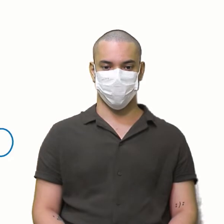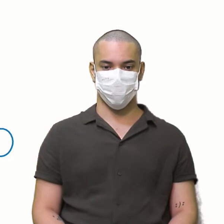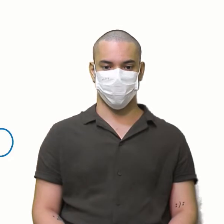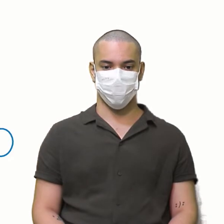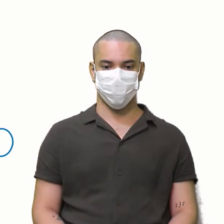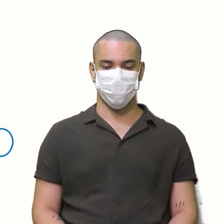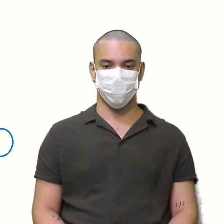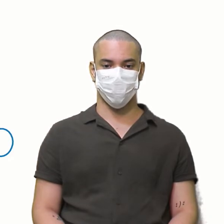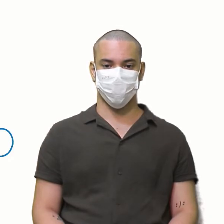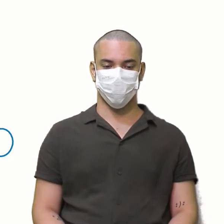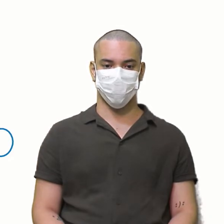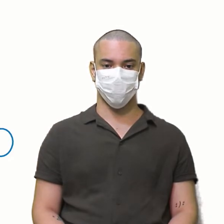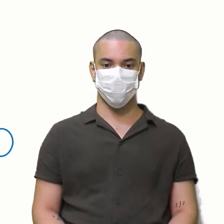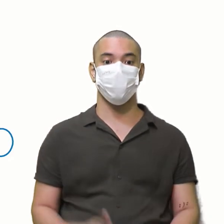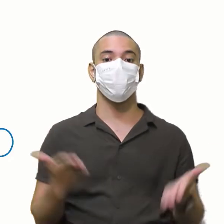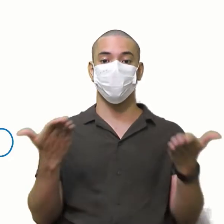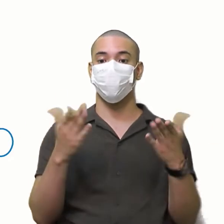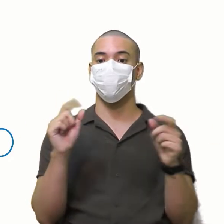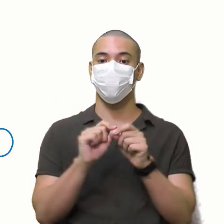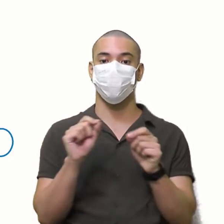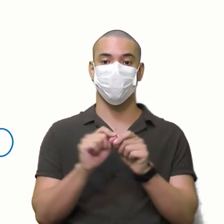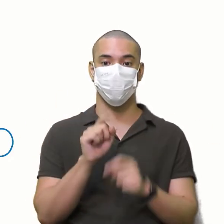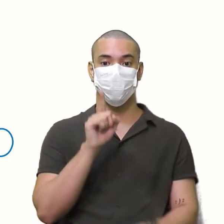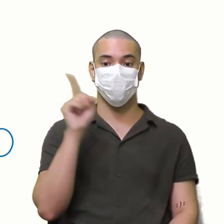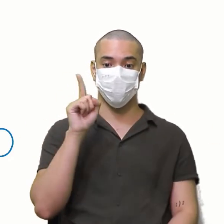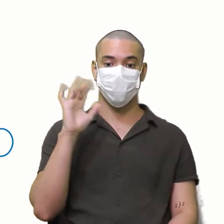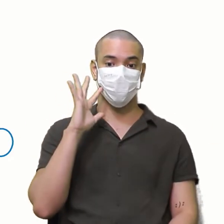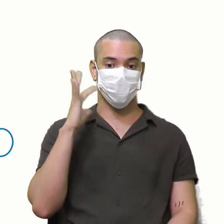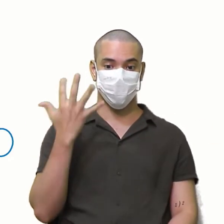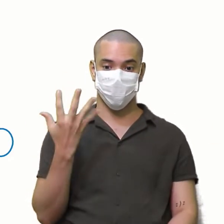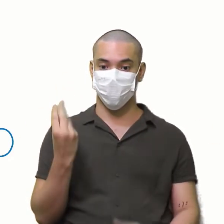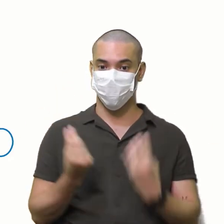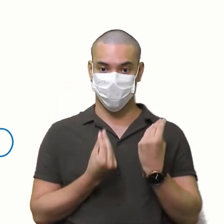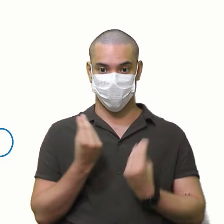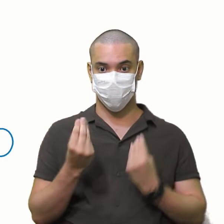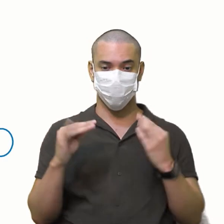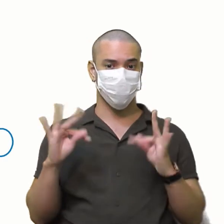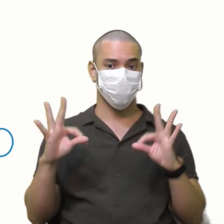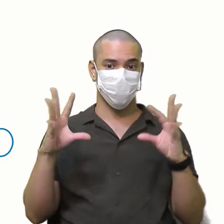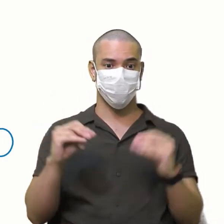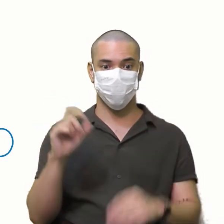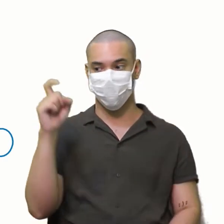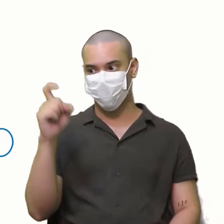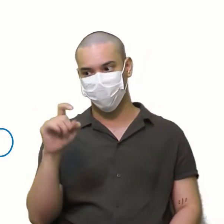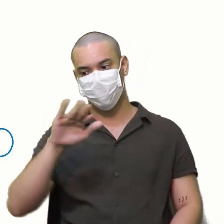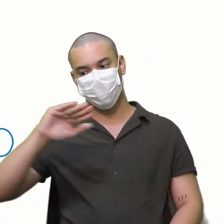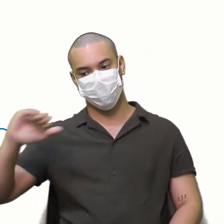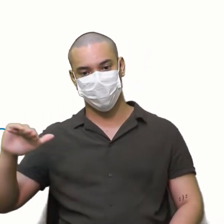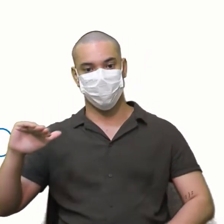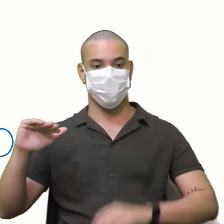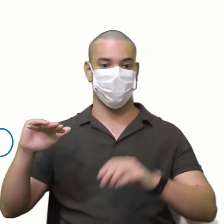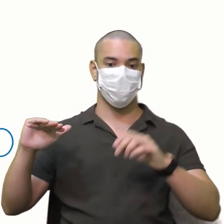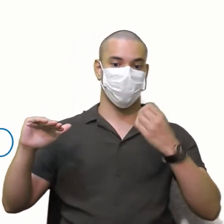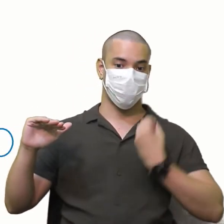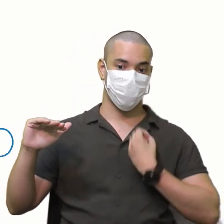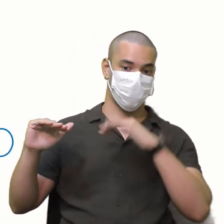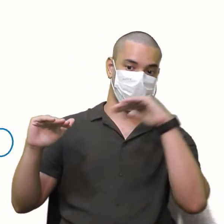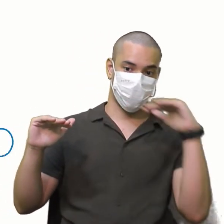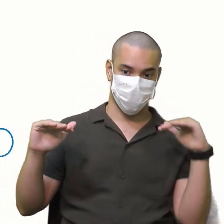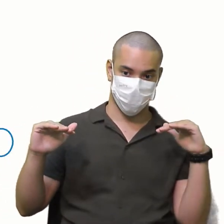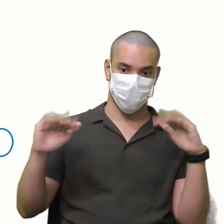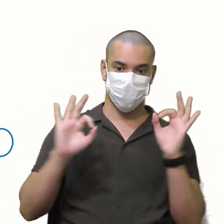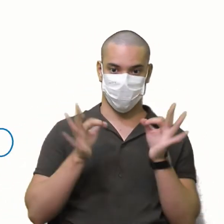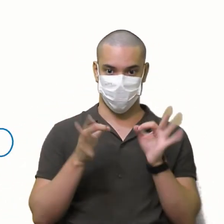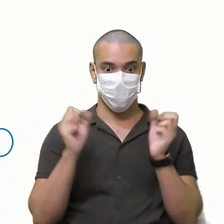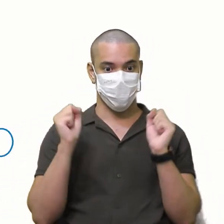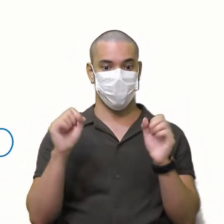da nossa equação tá Vamos lá então Aqui em cima Olha lá Tudo que tem X de um lado Que não tem de outro Mas tem coisas que a gente já pode ir melhorando